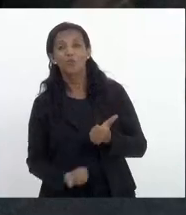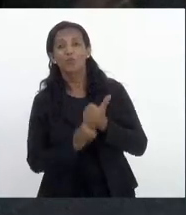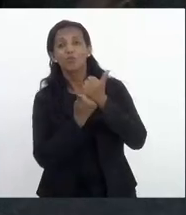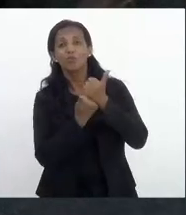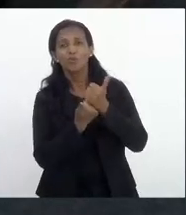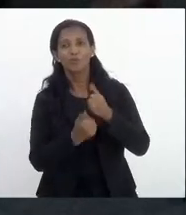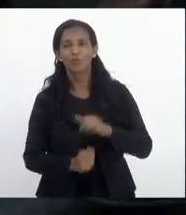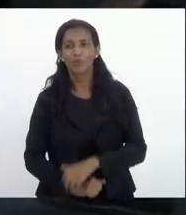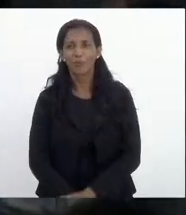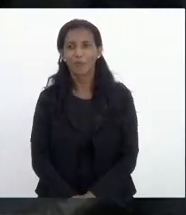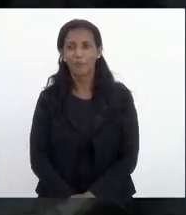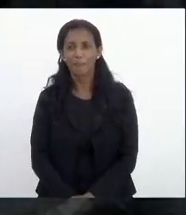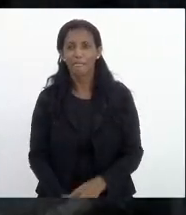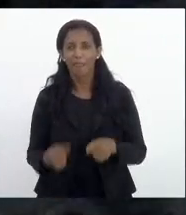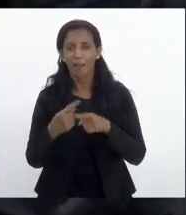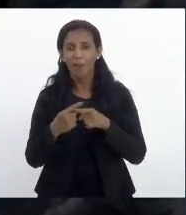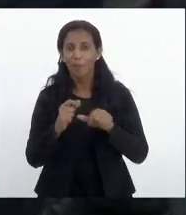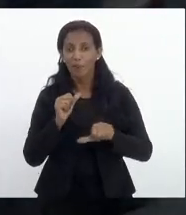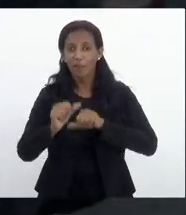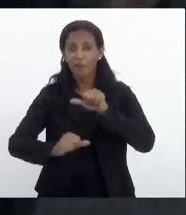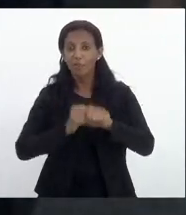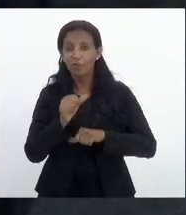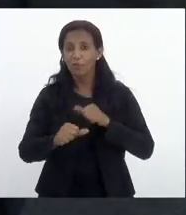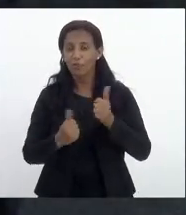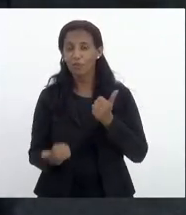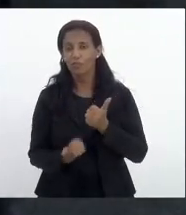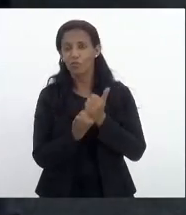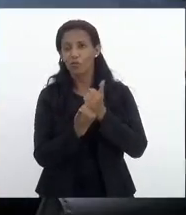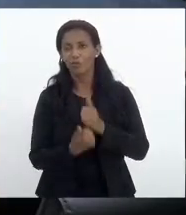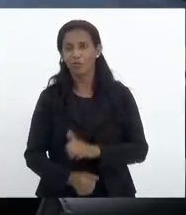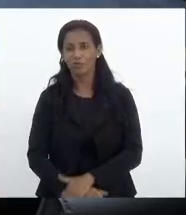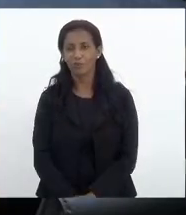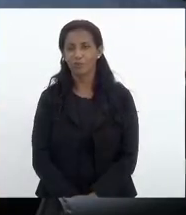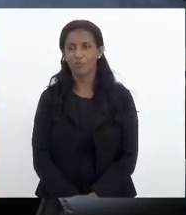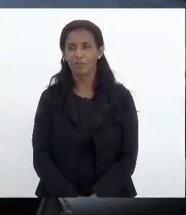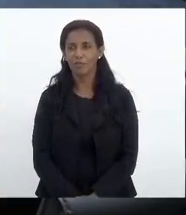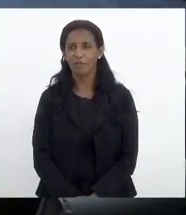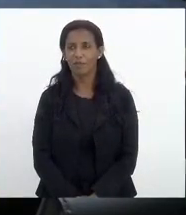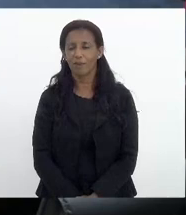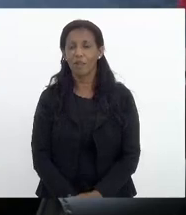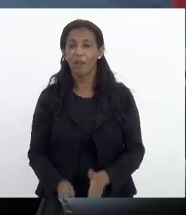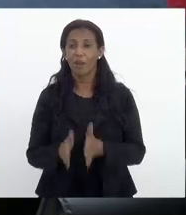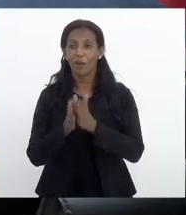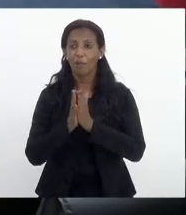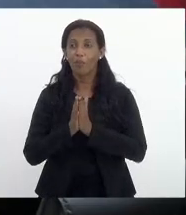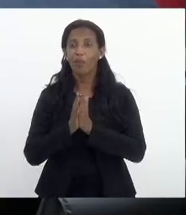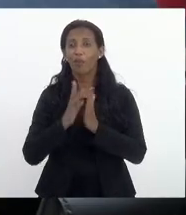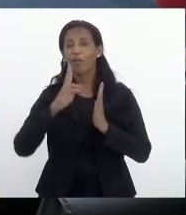porque mudou o substitutivo deputado Rodrigo Amorim por favor